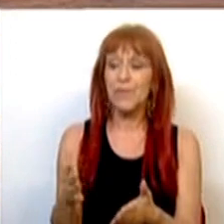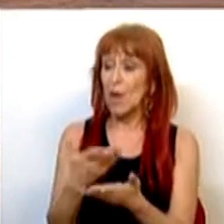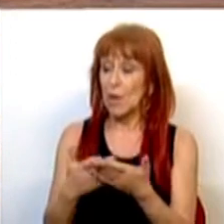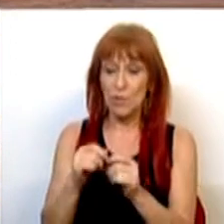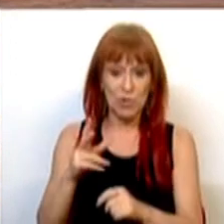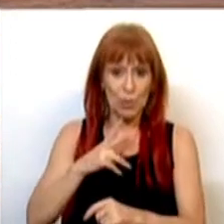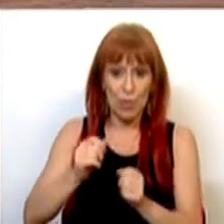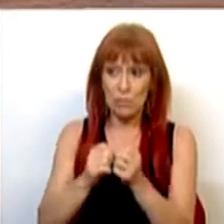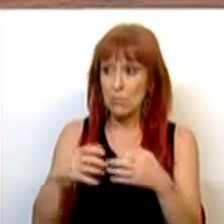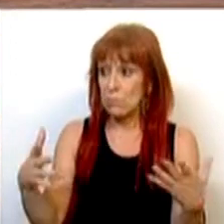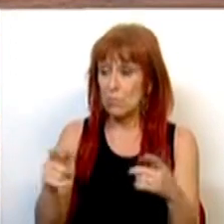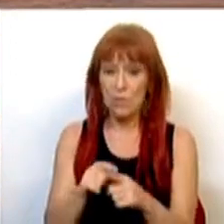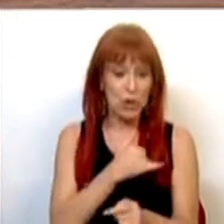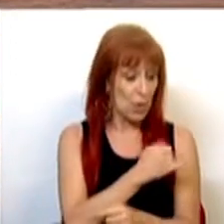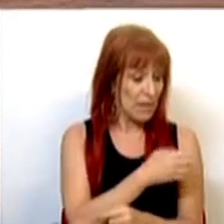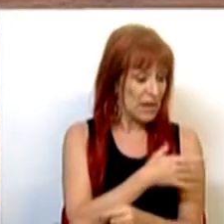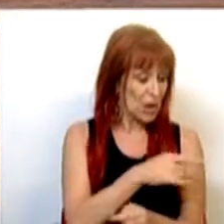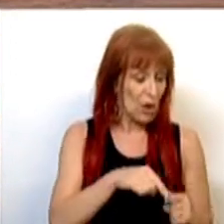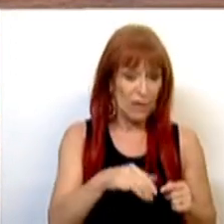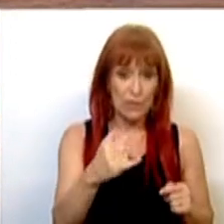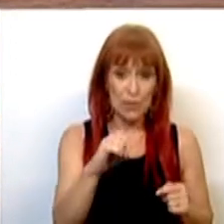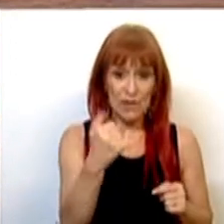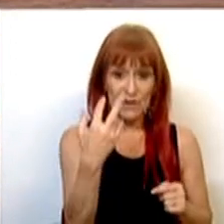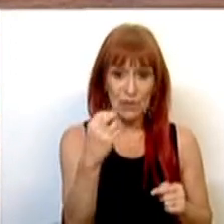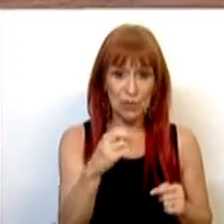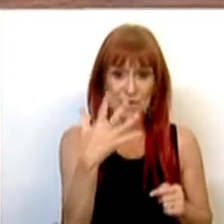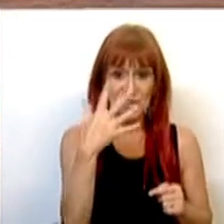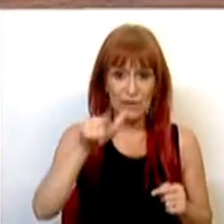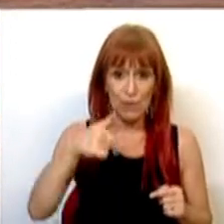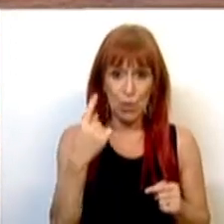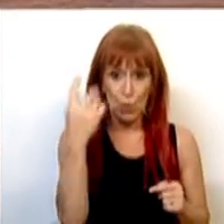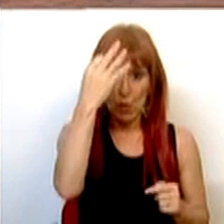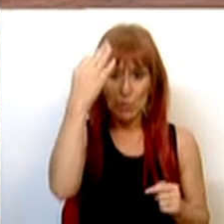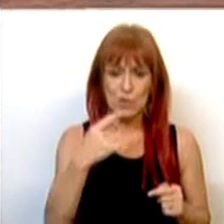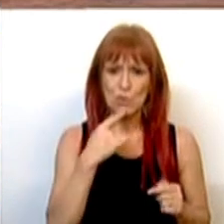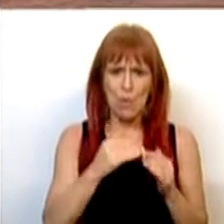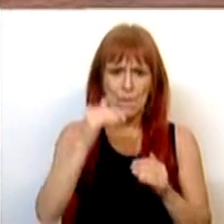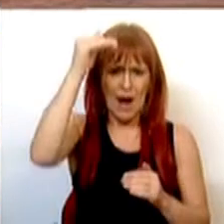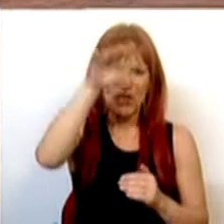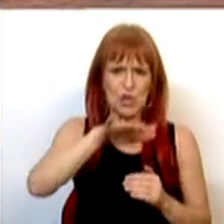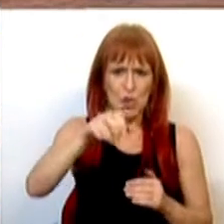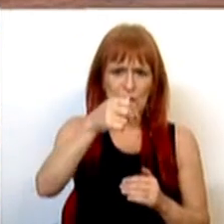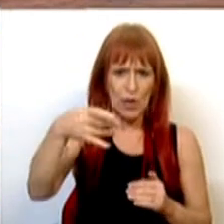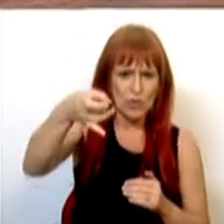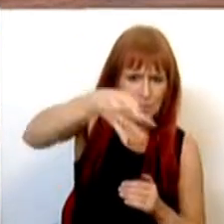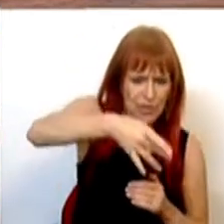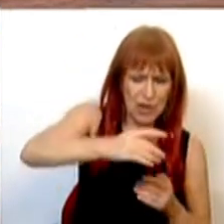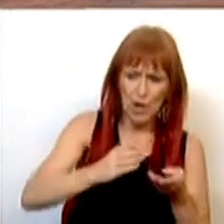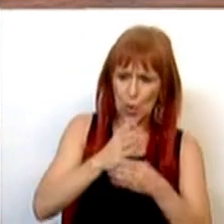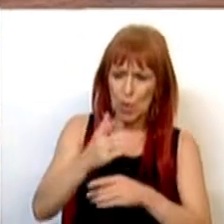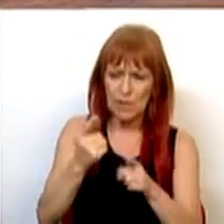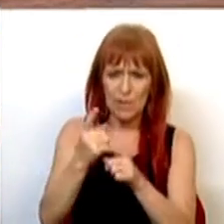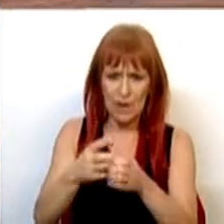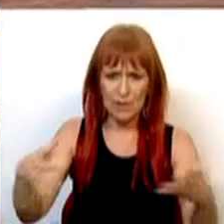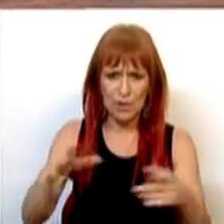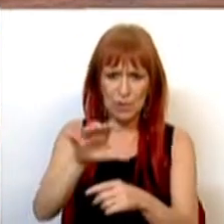economia portuguesa cresceu entre 2019 e 2023 5,1%, muito acima da zona euro e continuará a crescer mais que